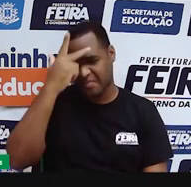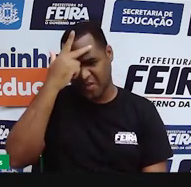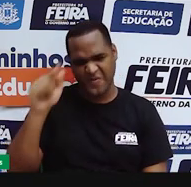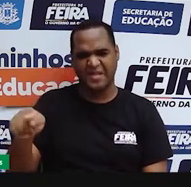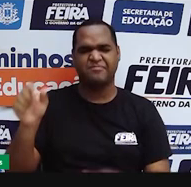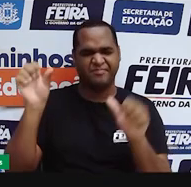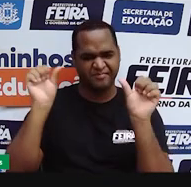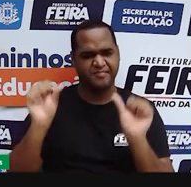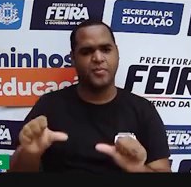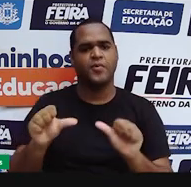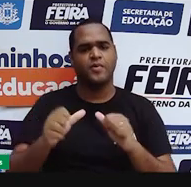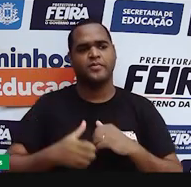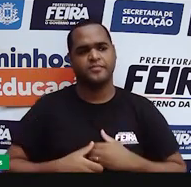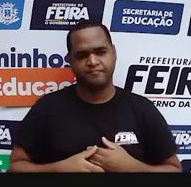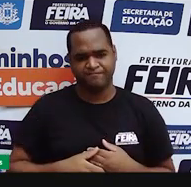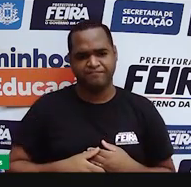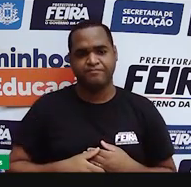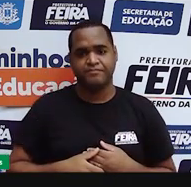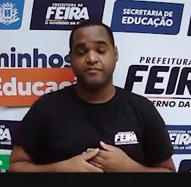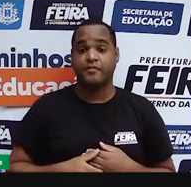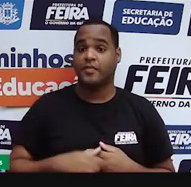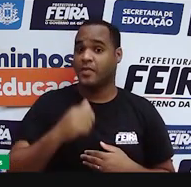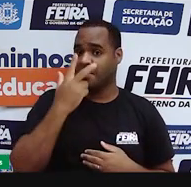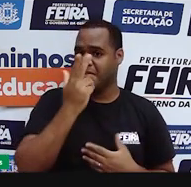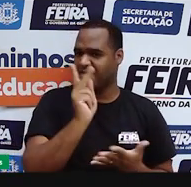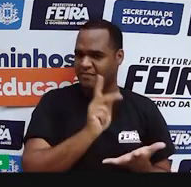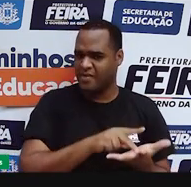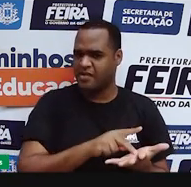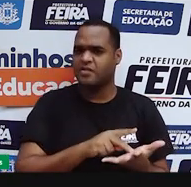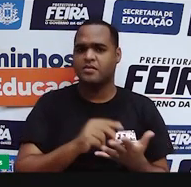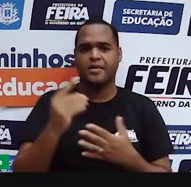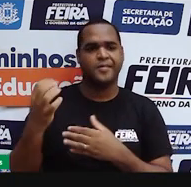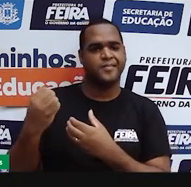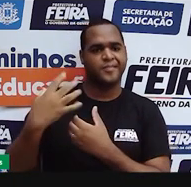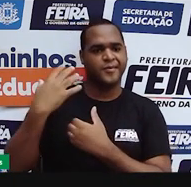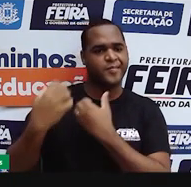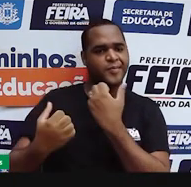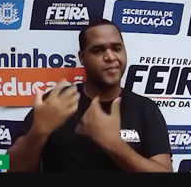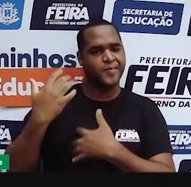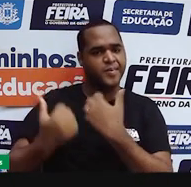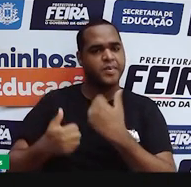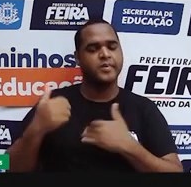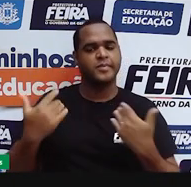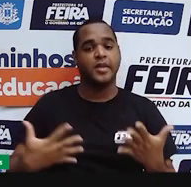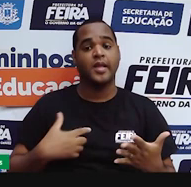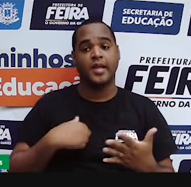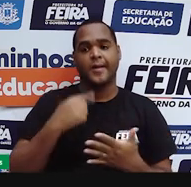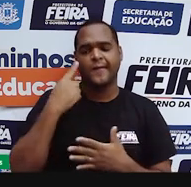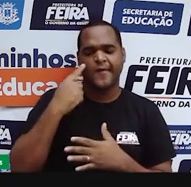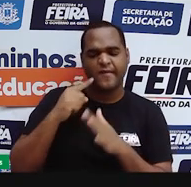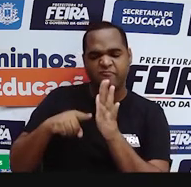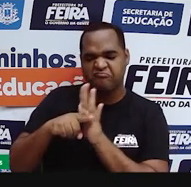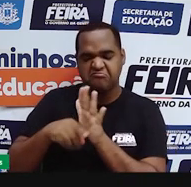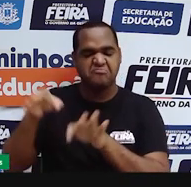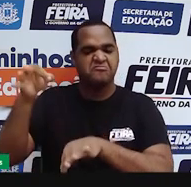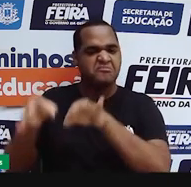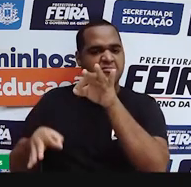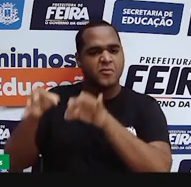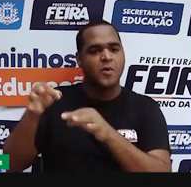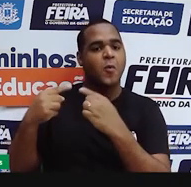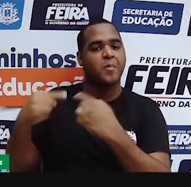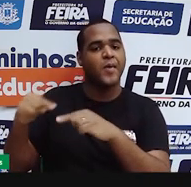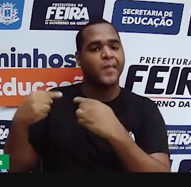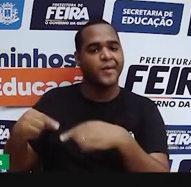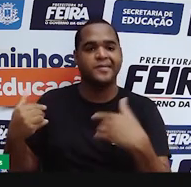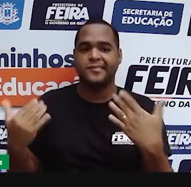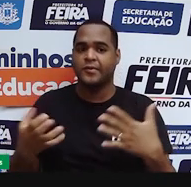Então, isso aí que estão falando dela deve ser tudo verdade. E isso, esses preconceitos, essas ideias antecipadas que a